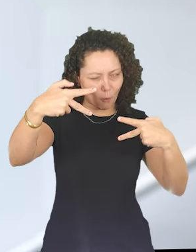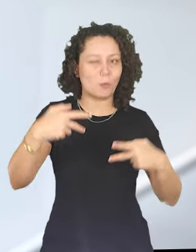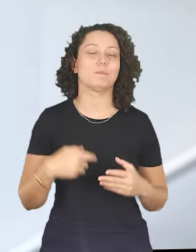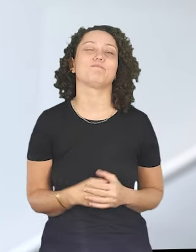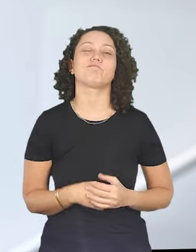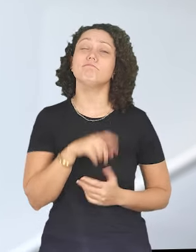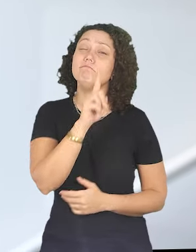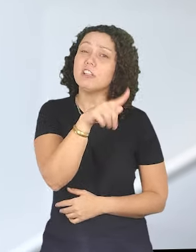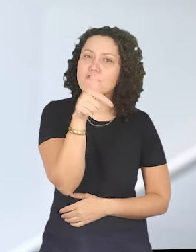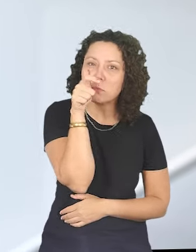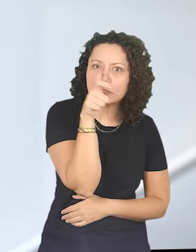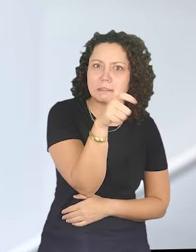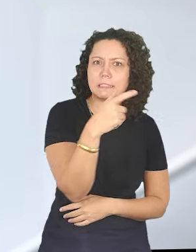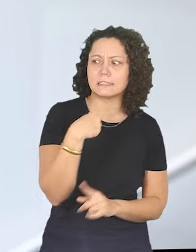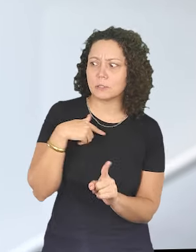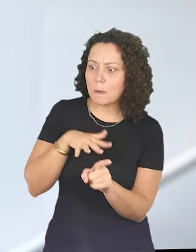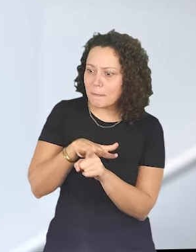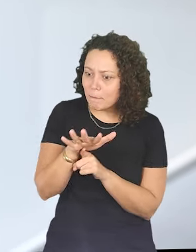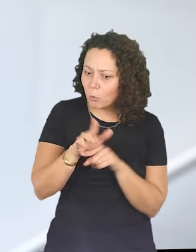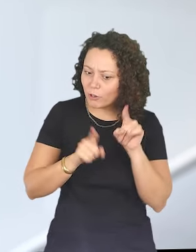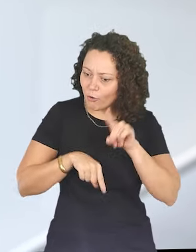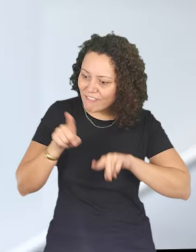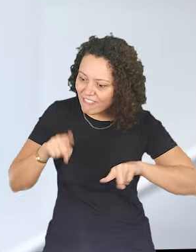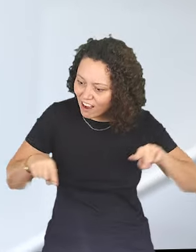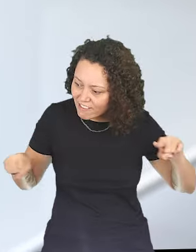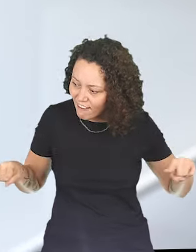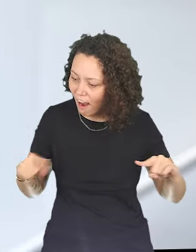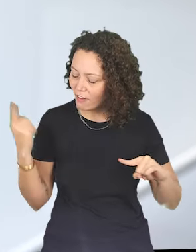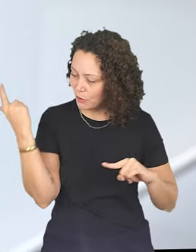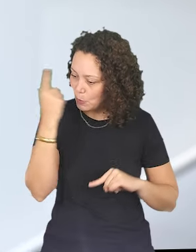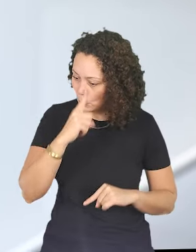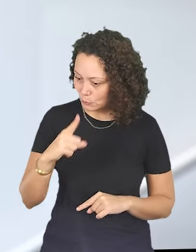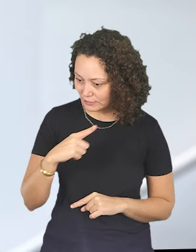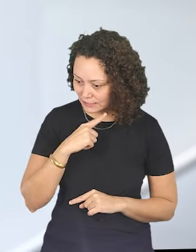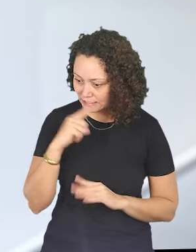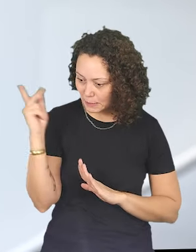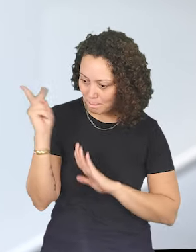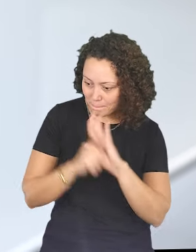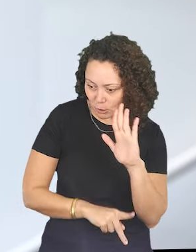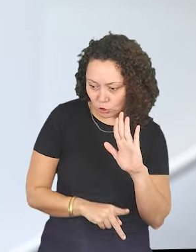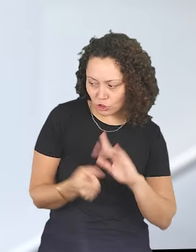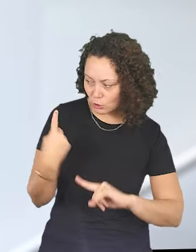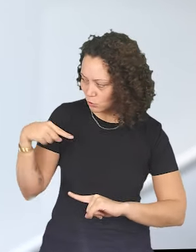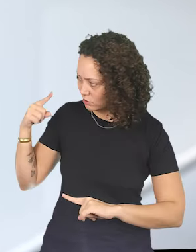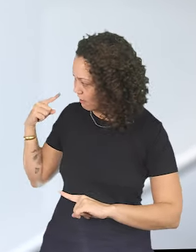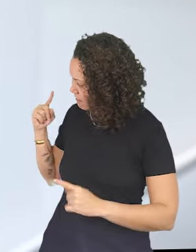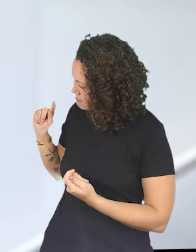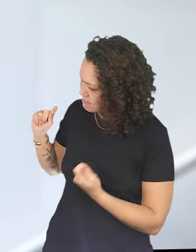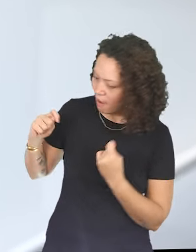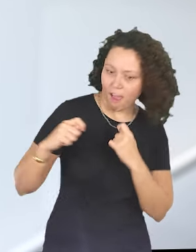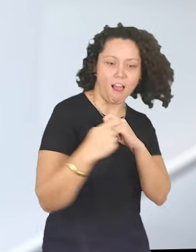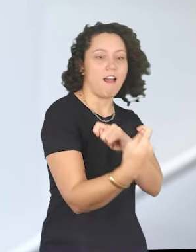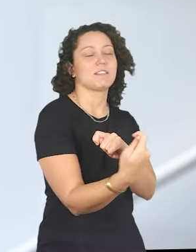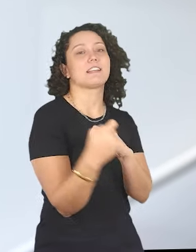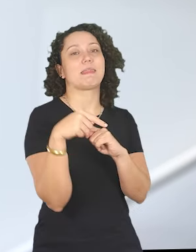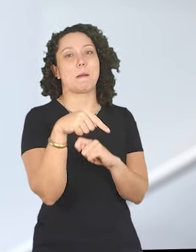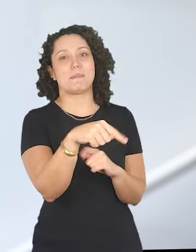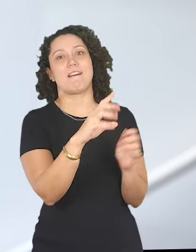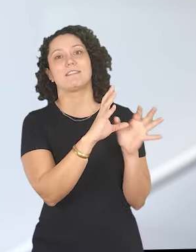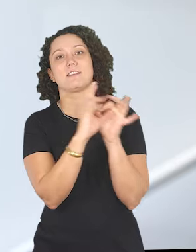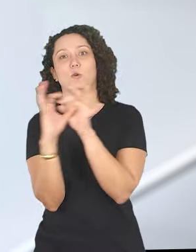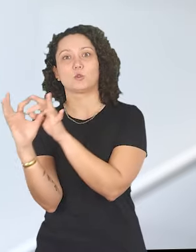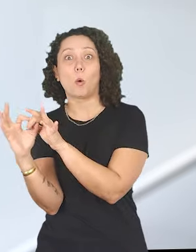mesmo lidar com públicos tão diversos e com criação de programas que se adaptassem a essas situações.